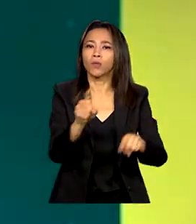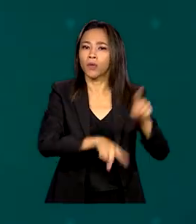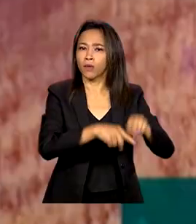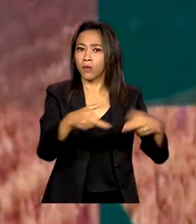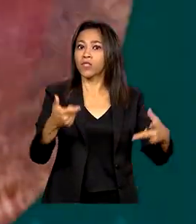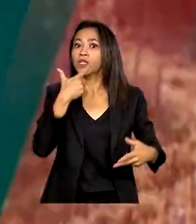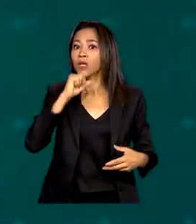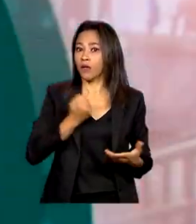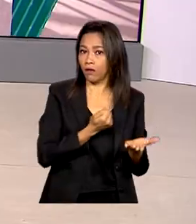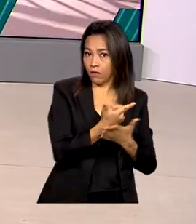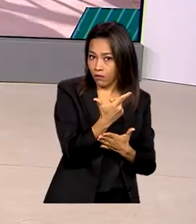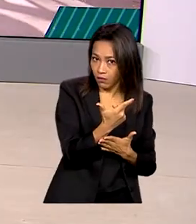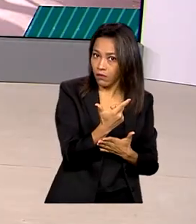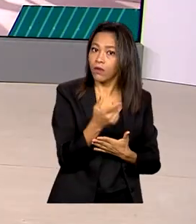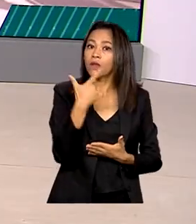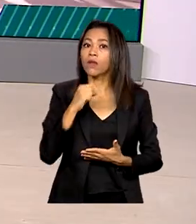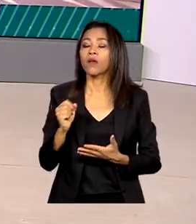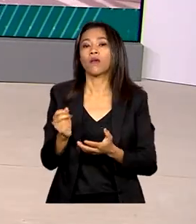e de quem compra.